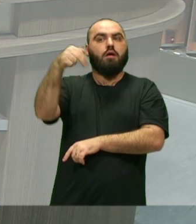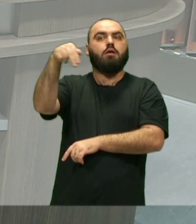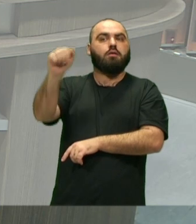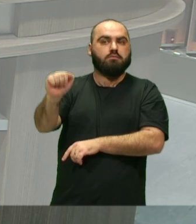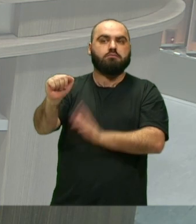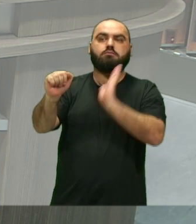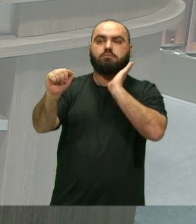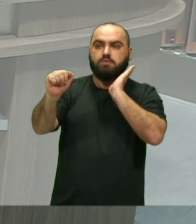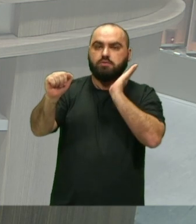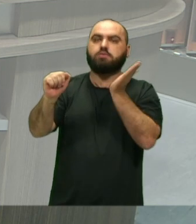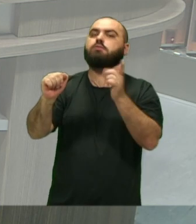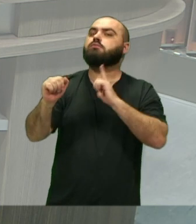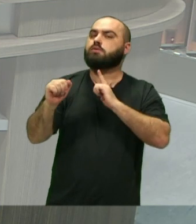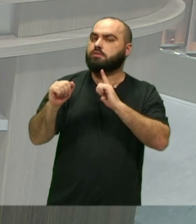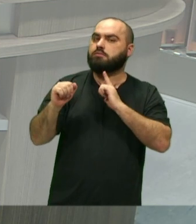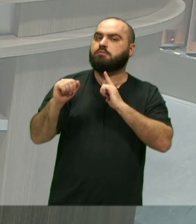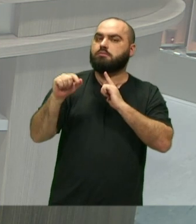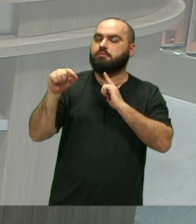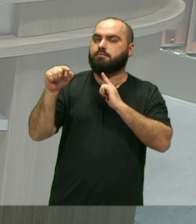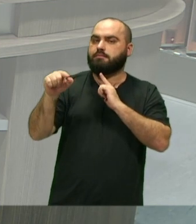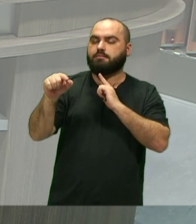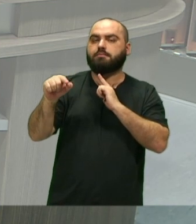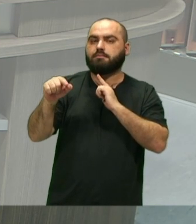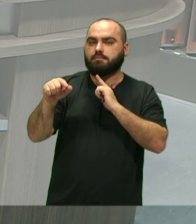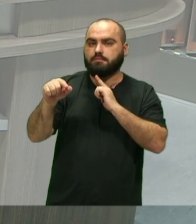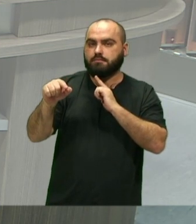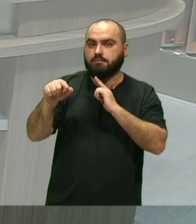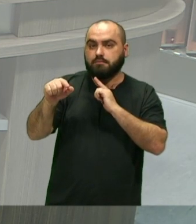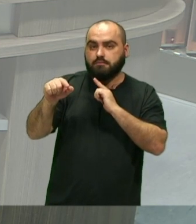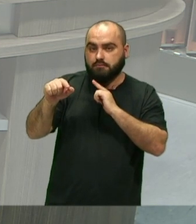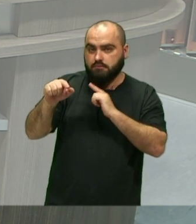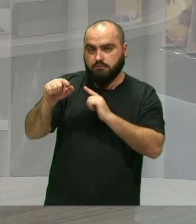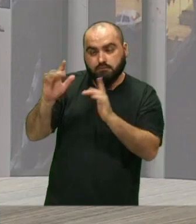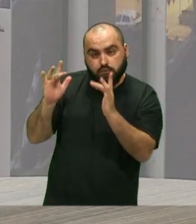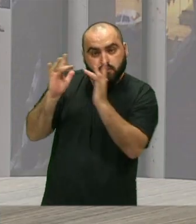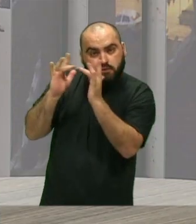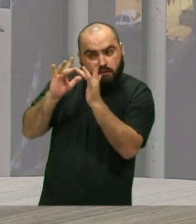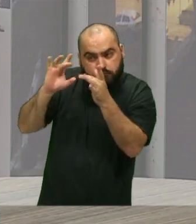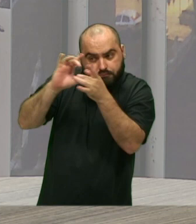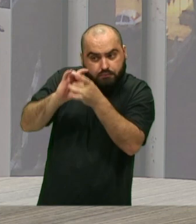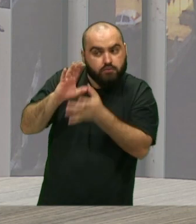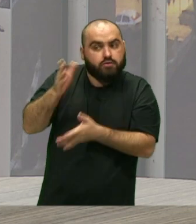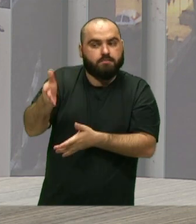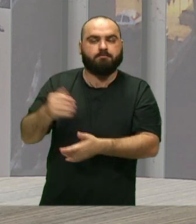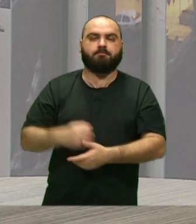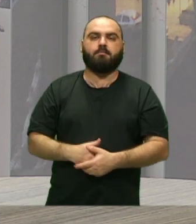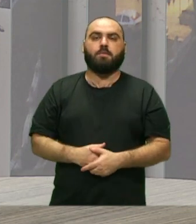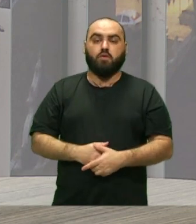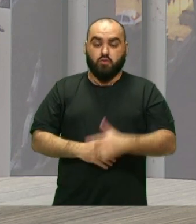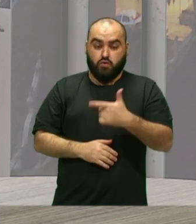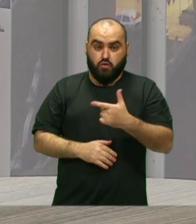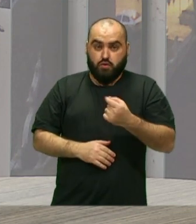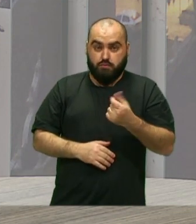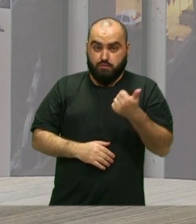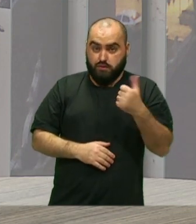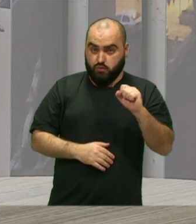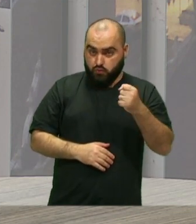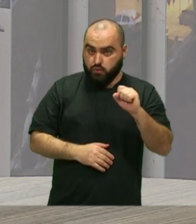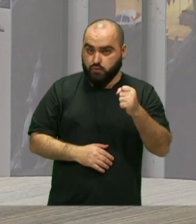existia Essa conexão E aí em 2018